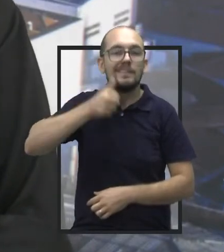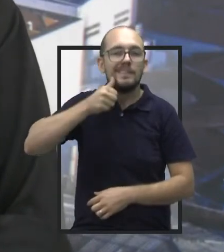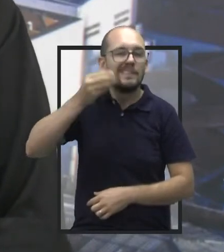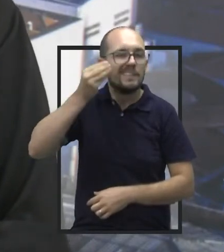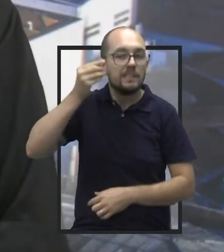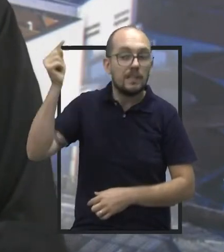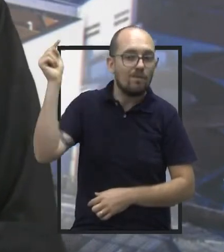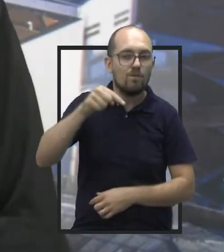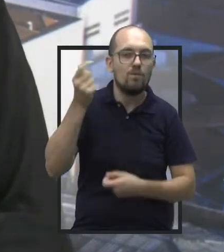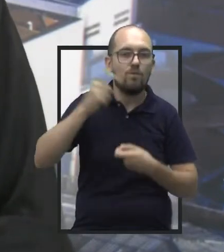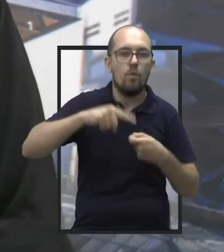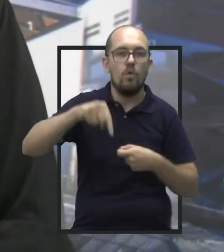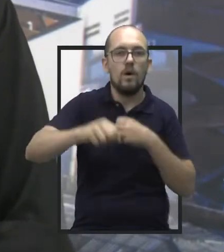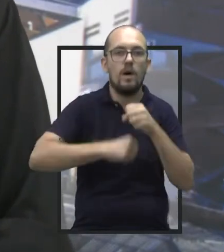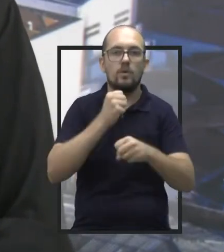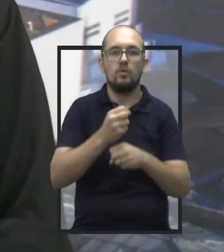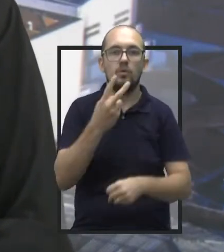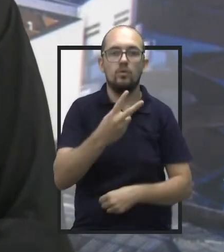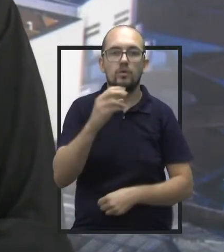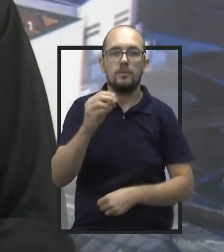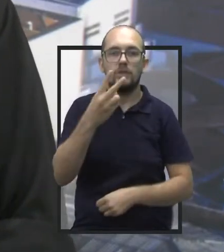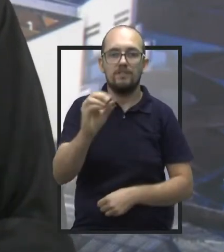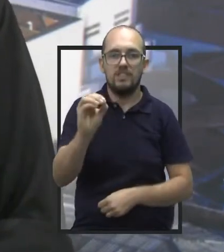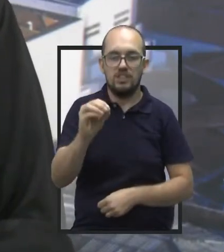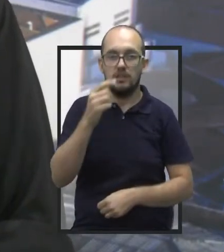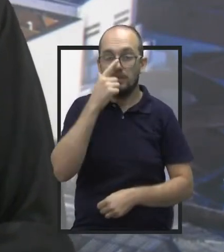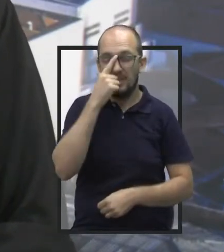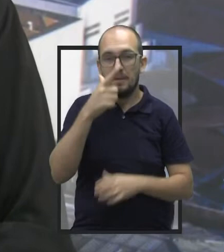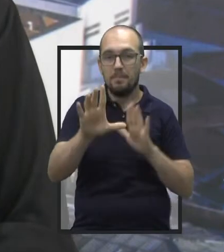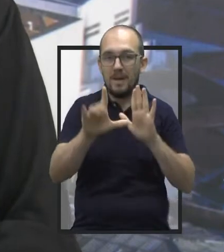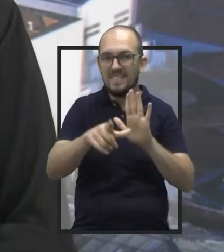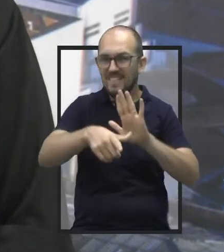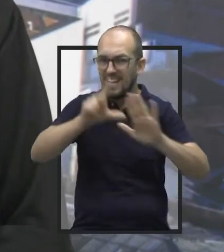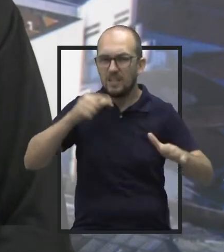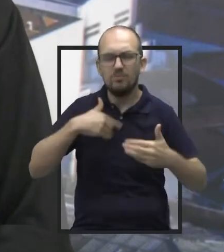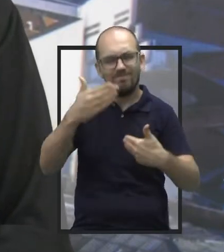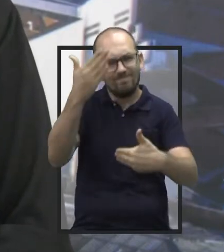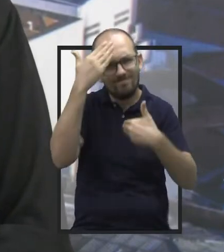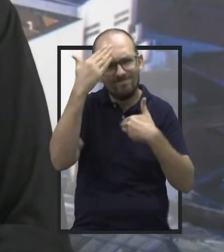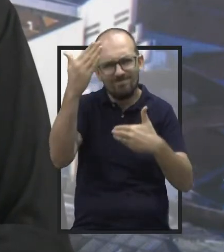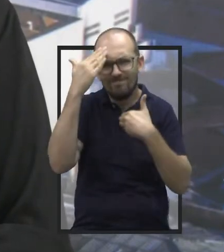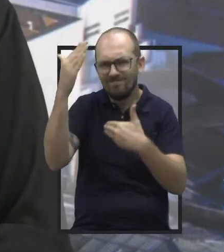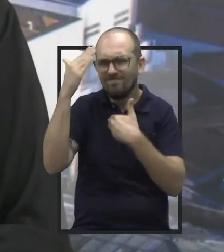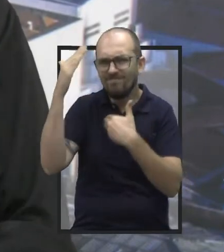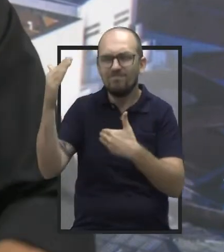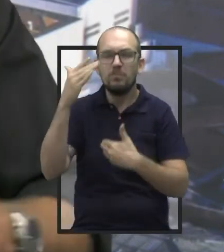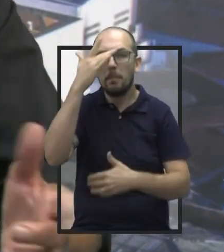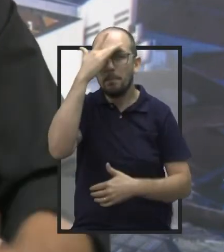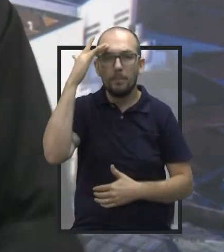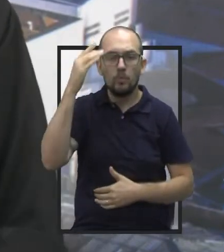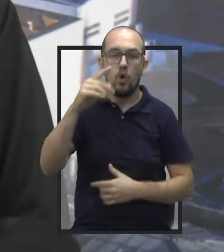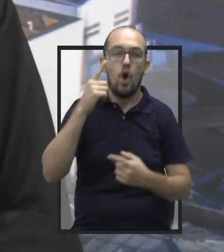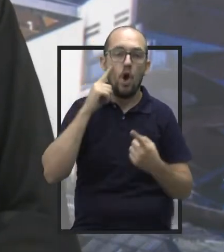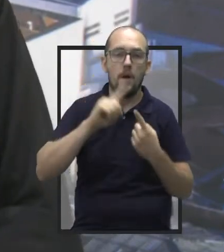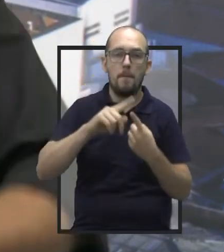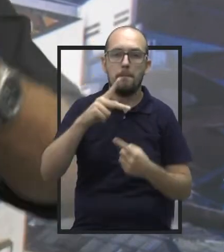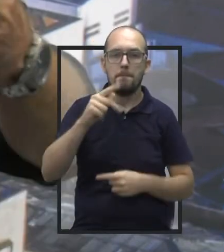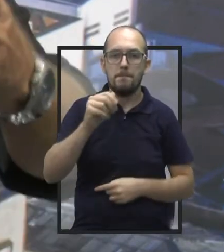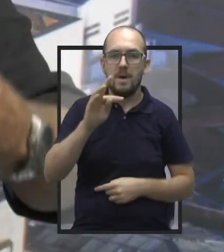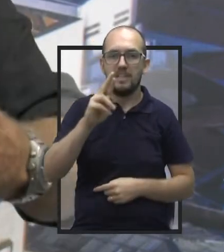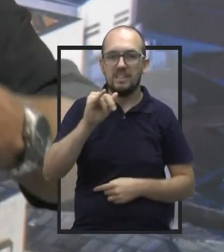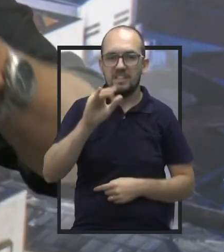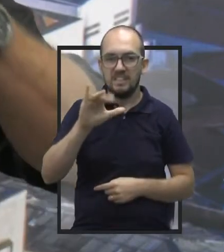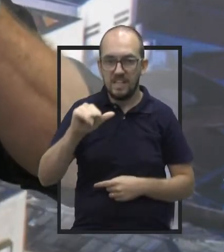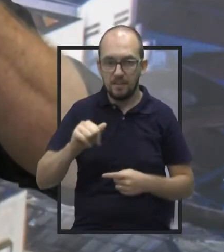esse ano de 2020. E aqui, antes, eu quero agradecer a todas as pessoas que têm que dar esse respaldo para mim, a Patrícia, a